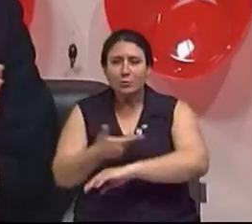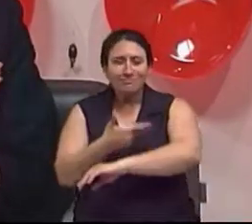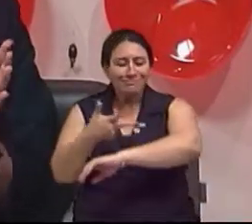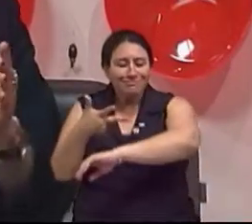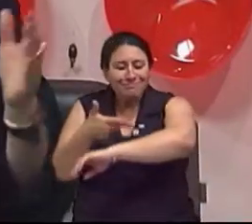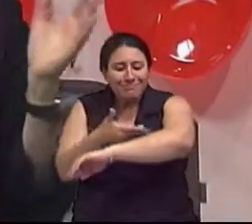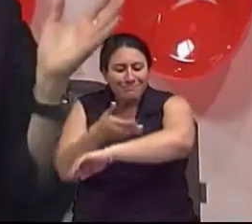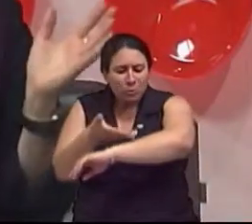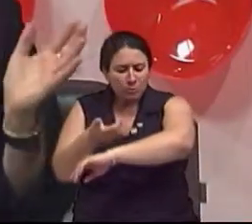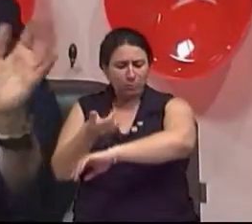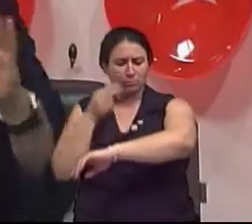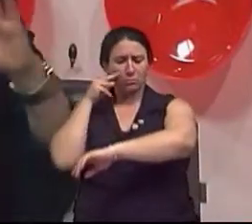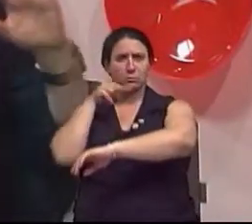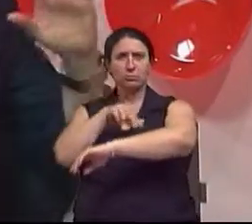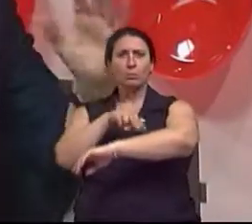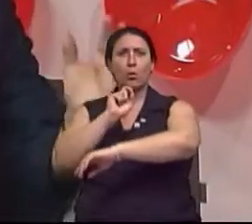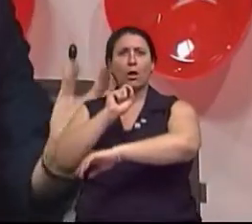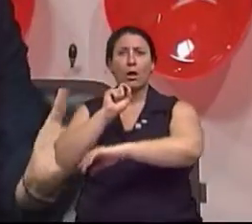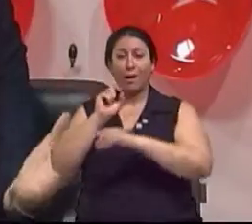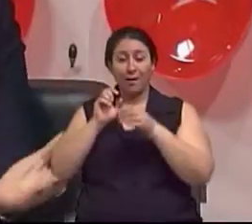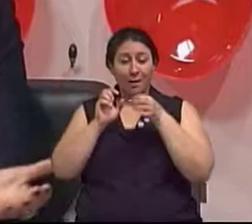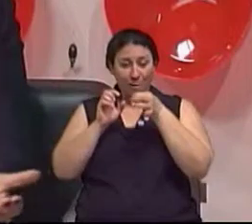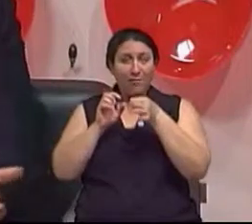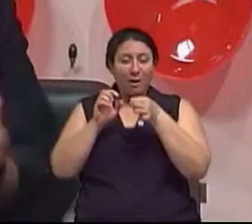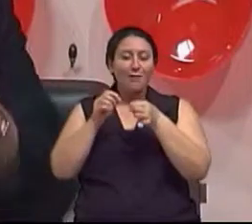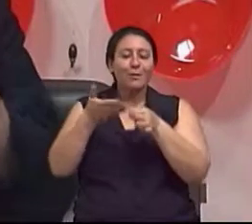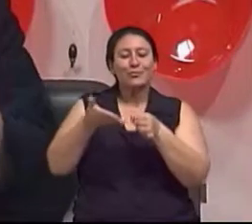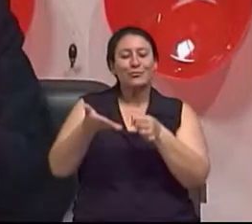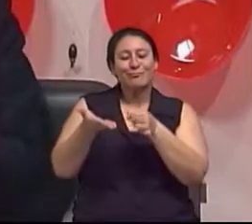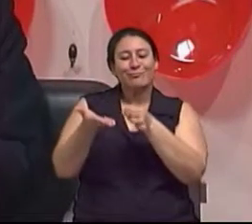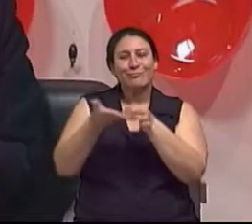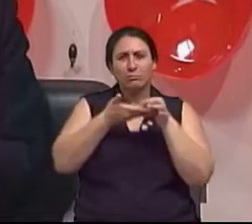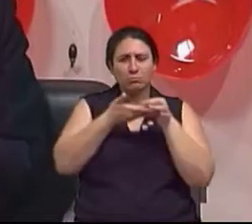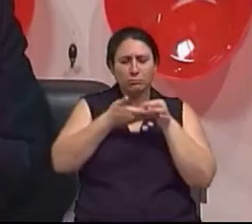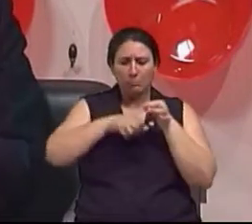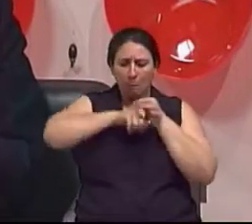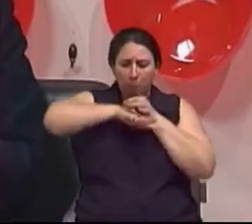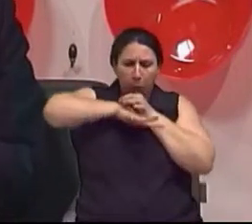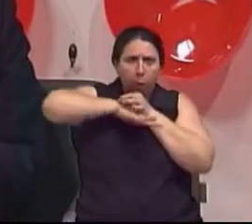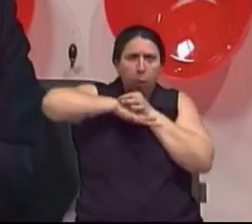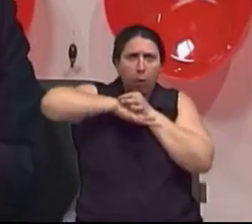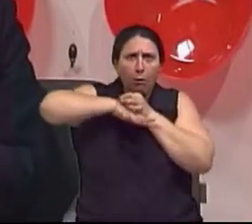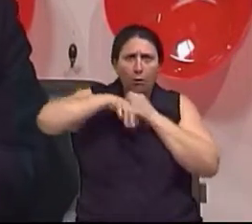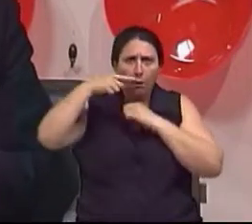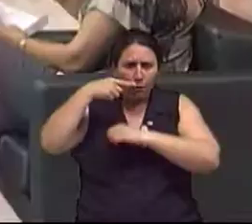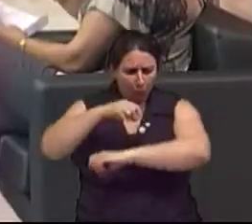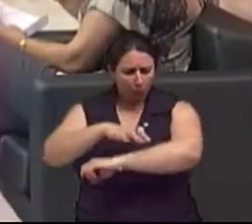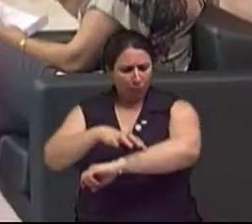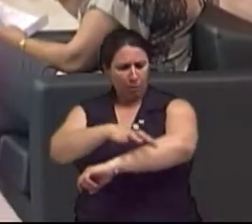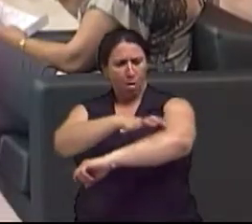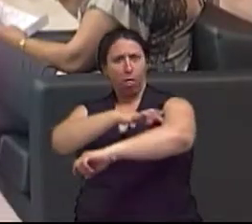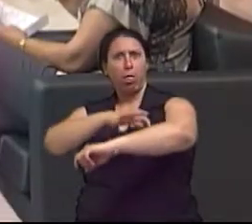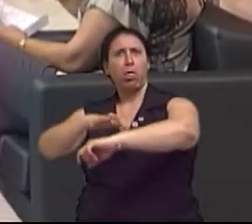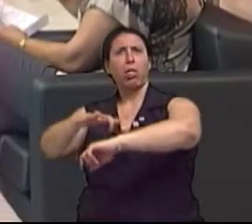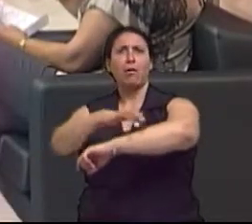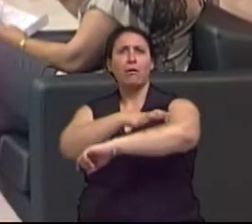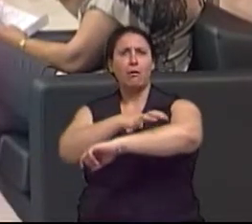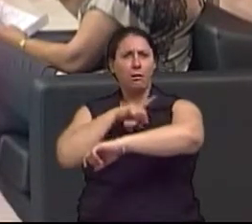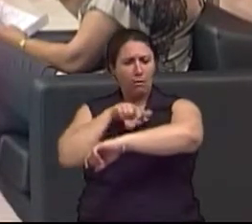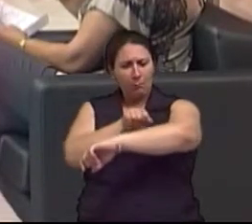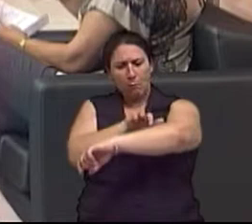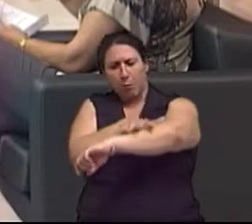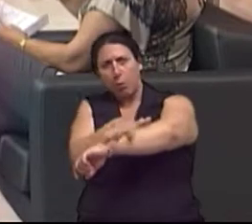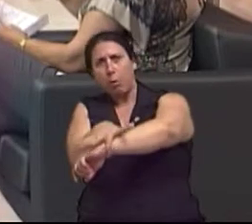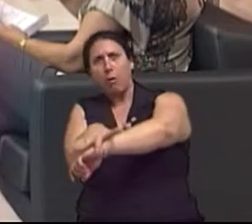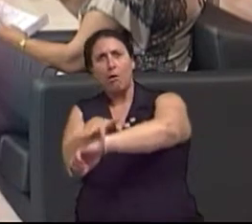descobre que a lesão é bem maior porque ela cresceu mais para dentro do que para fora. Em outras camadas da Em outras camadas da pele. Então, tem